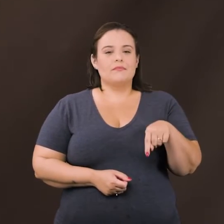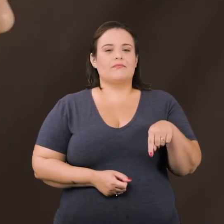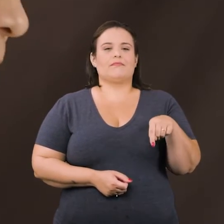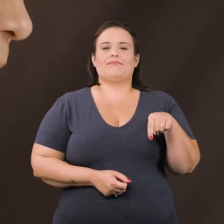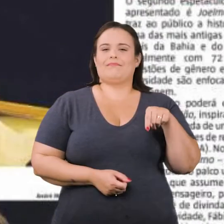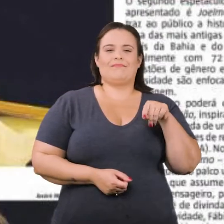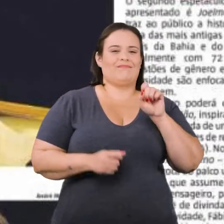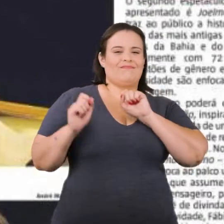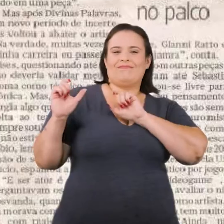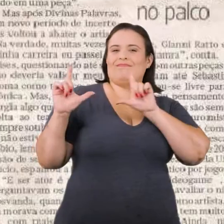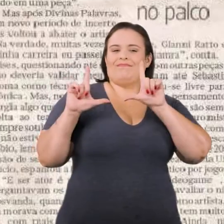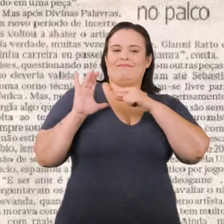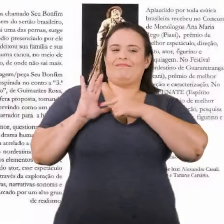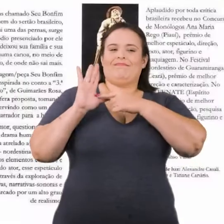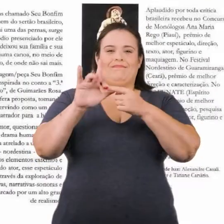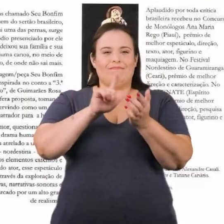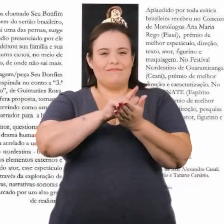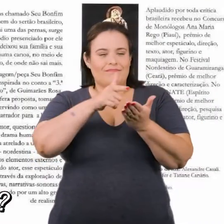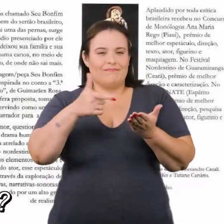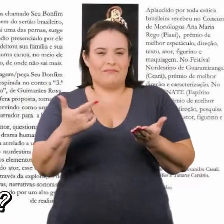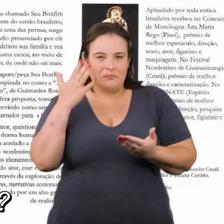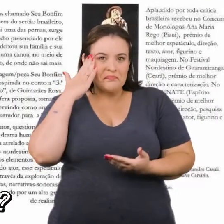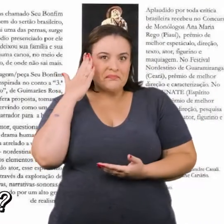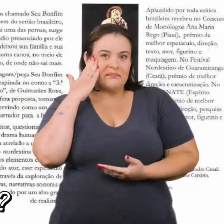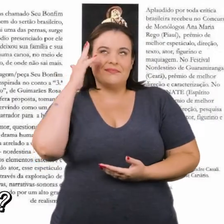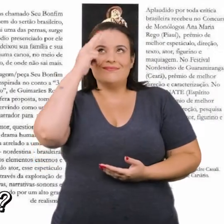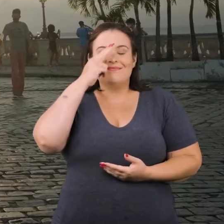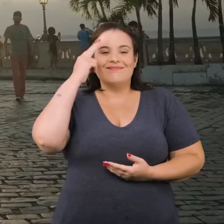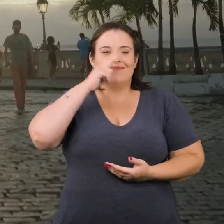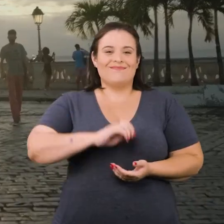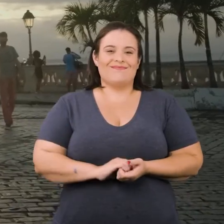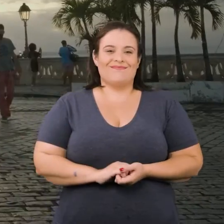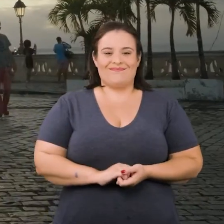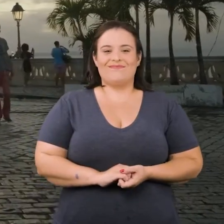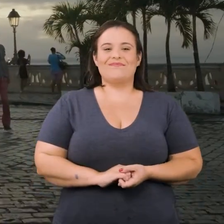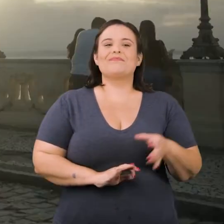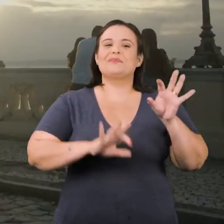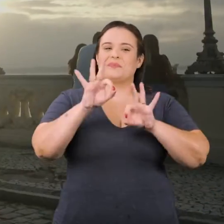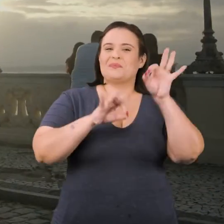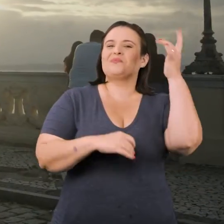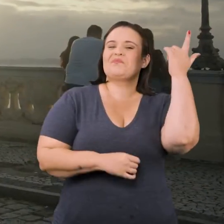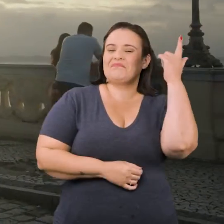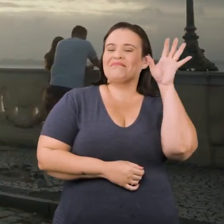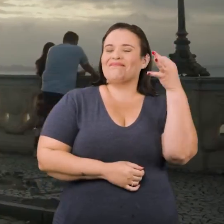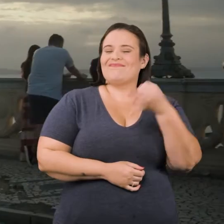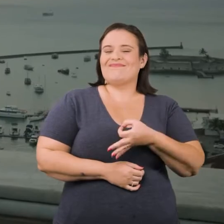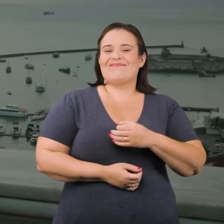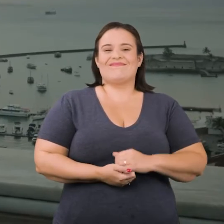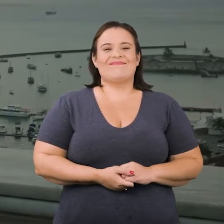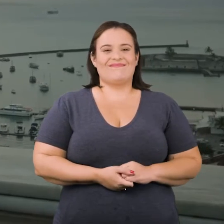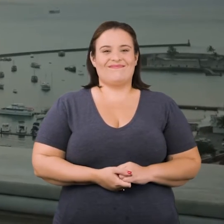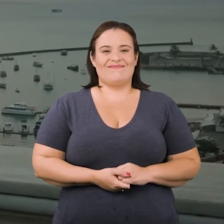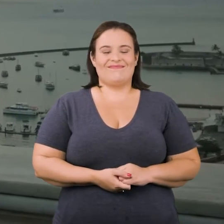gol, destaque em jornal. Sabe essas coisas de sonho? Fábio nas ruas de Salvador. O plano deu certo.